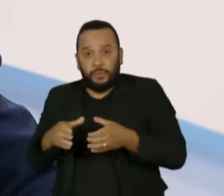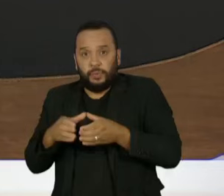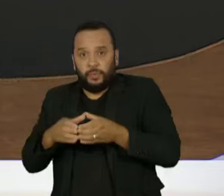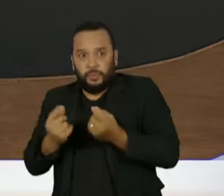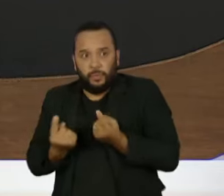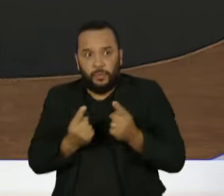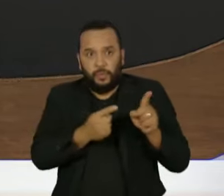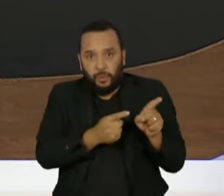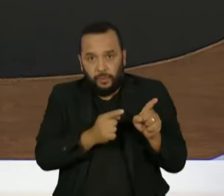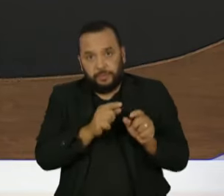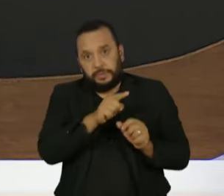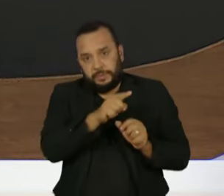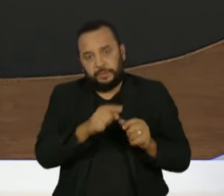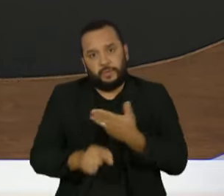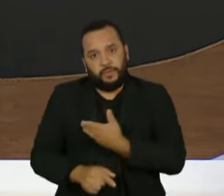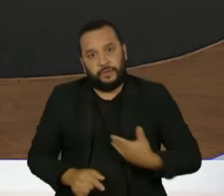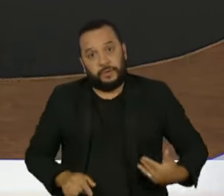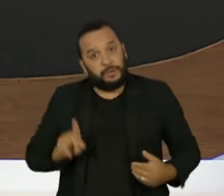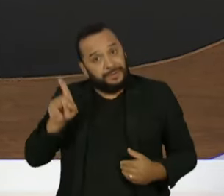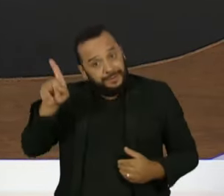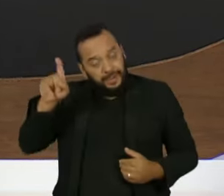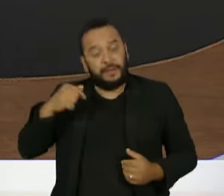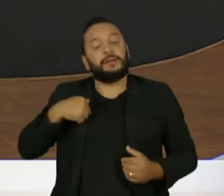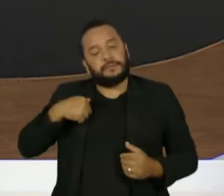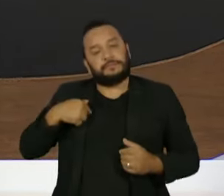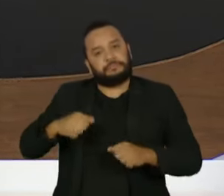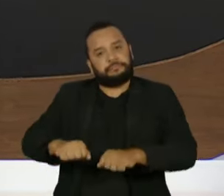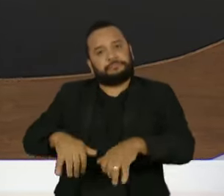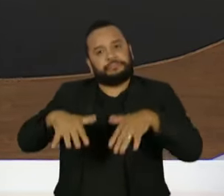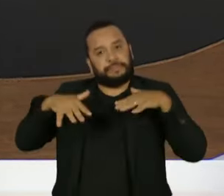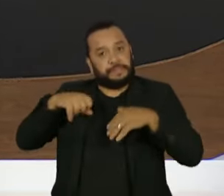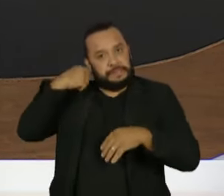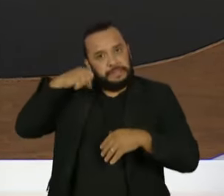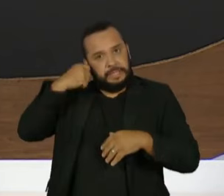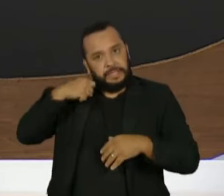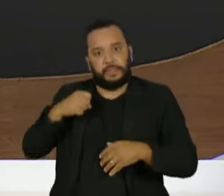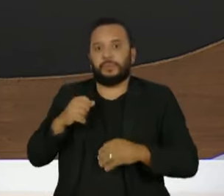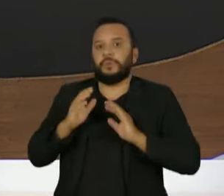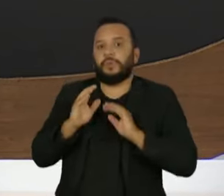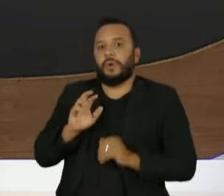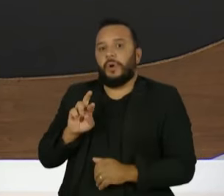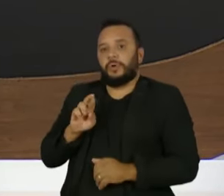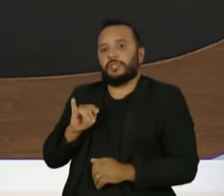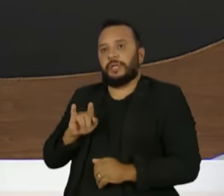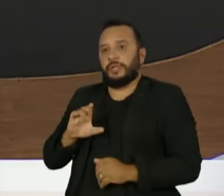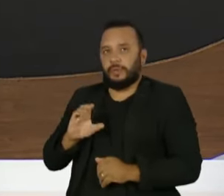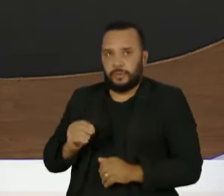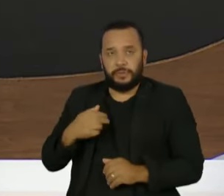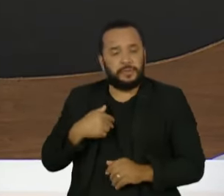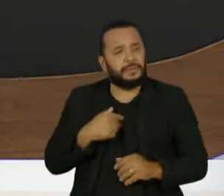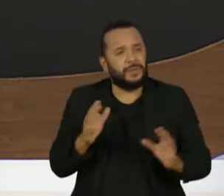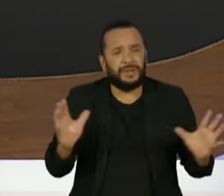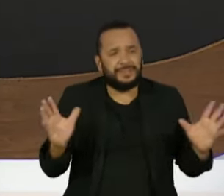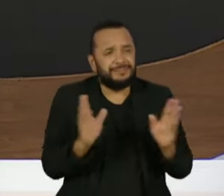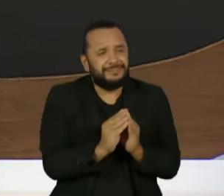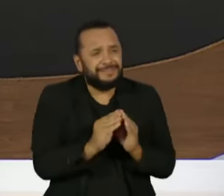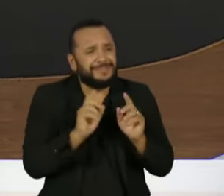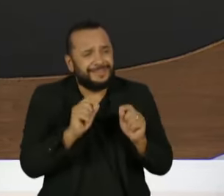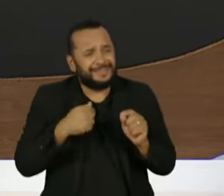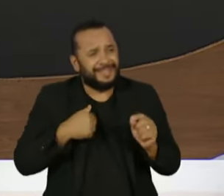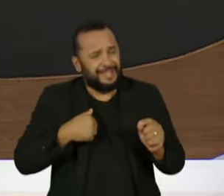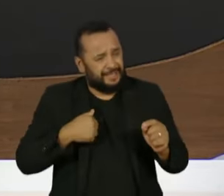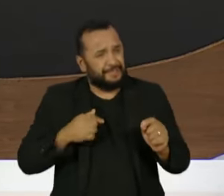Senador, só para fazer uma síntese do bloco passado, a polarização política tem um efeito de que os dois lados se acusam